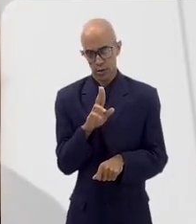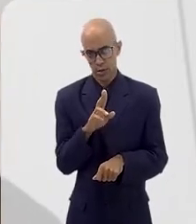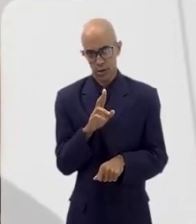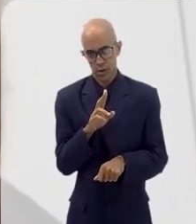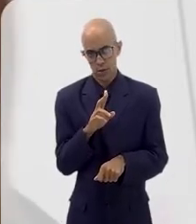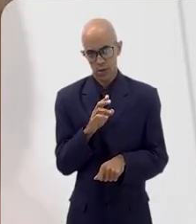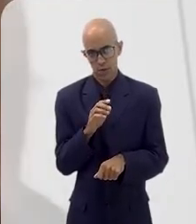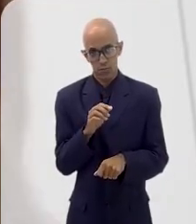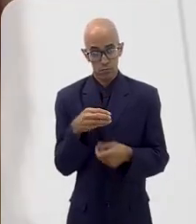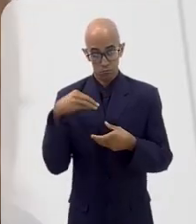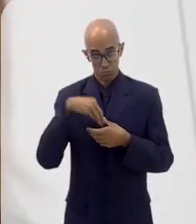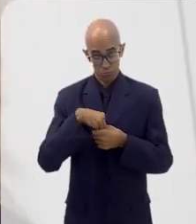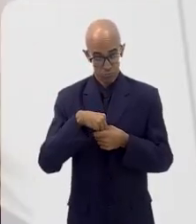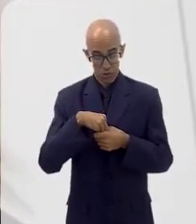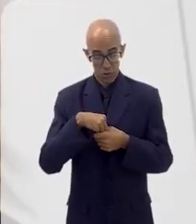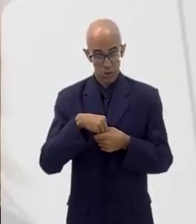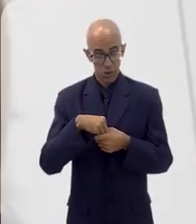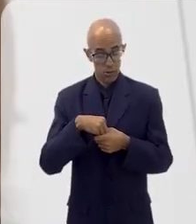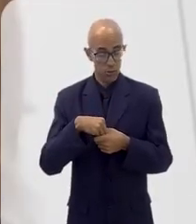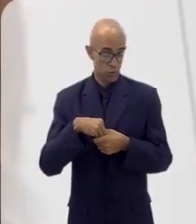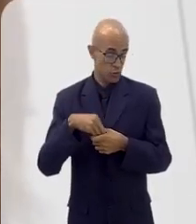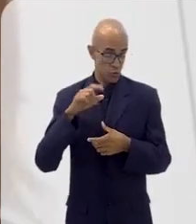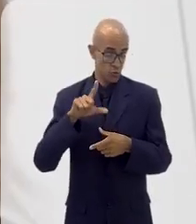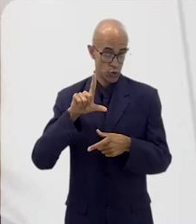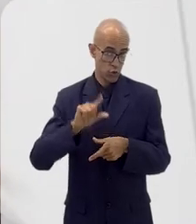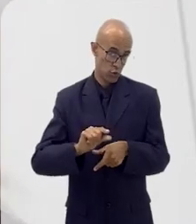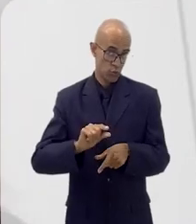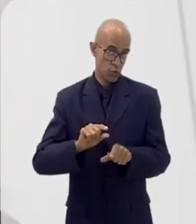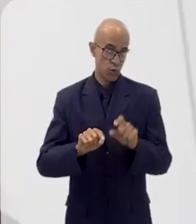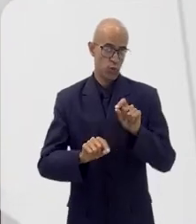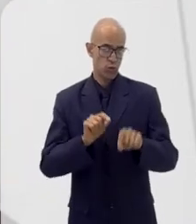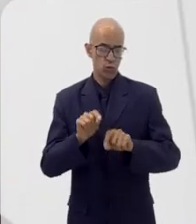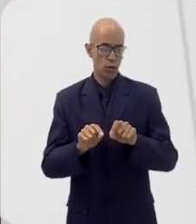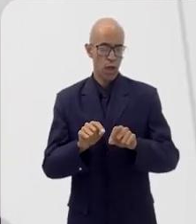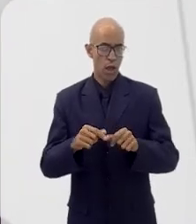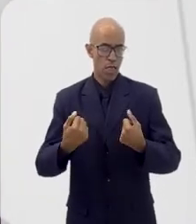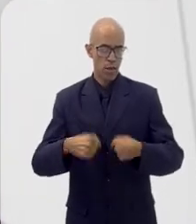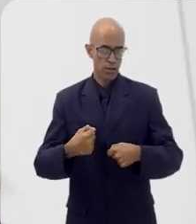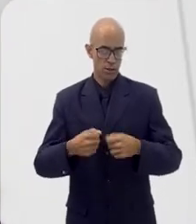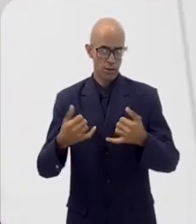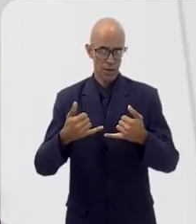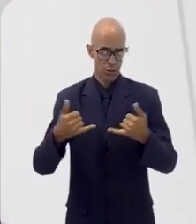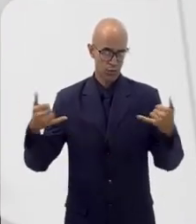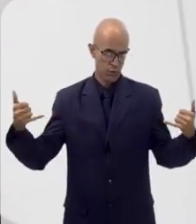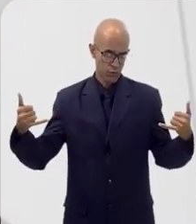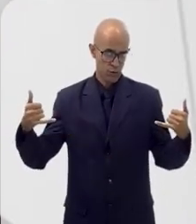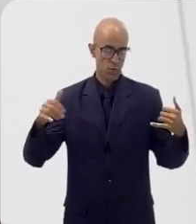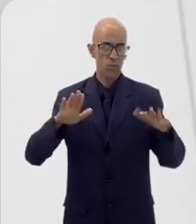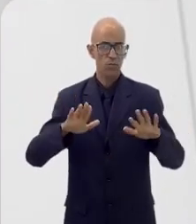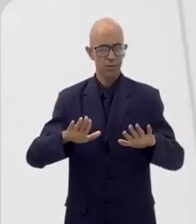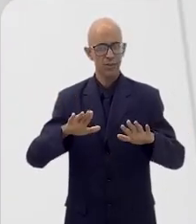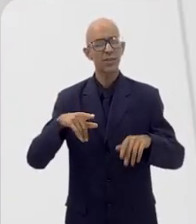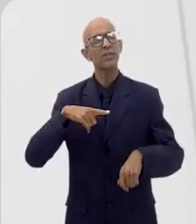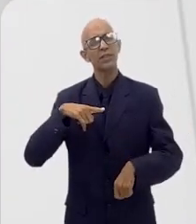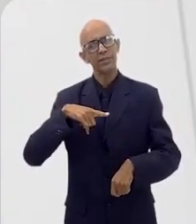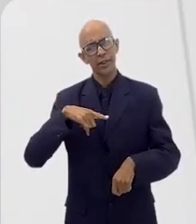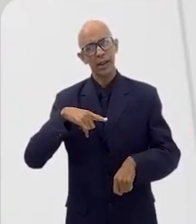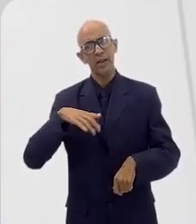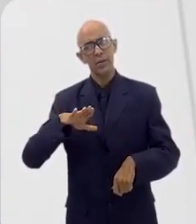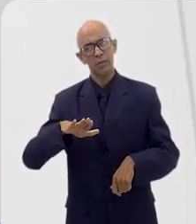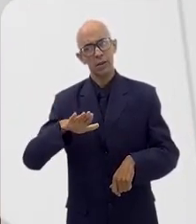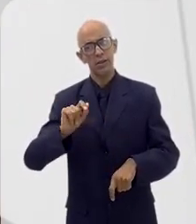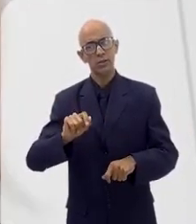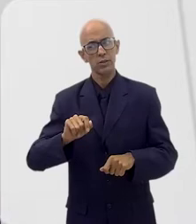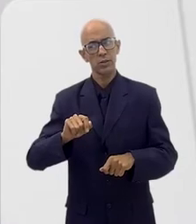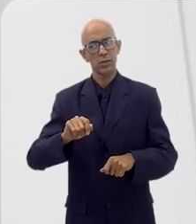ali na porta, dentro da cerca da indústria, isso reduz essa necessidade do fio. Claro que a gente tem, né? No momento que ele